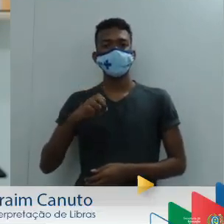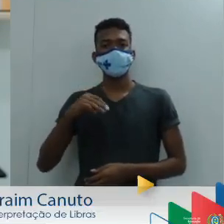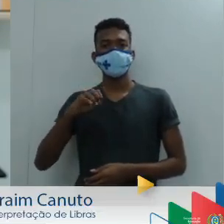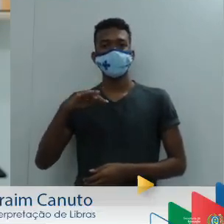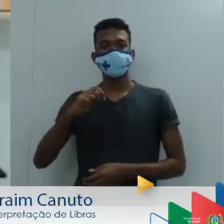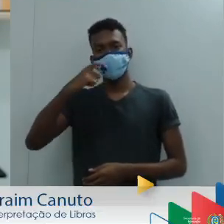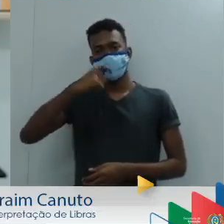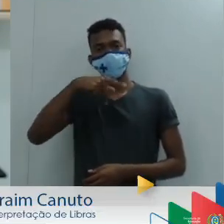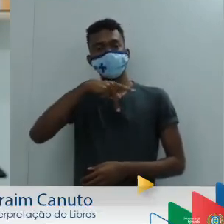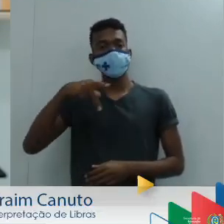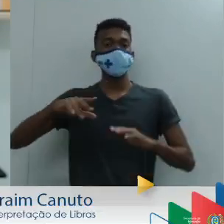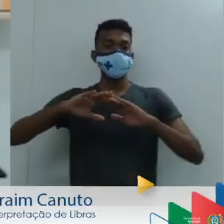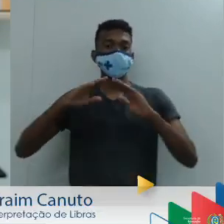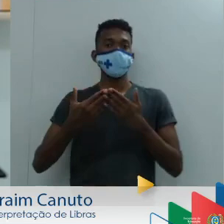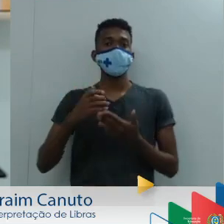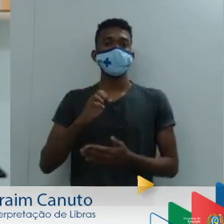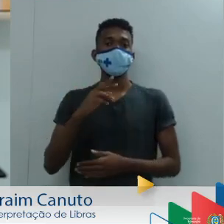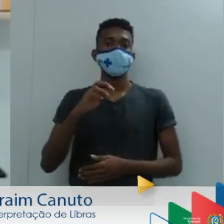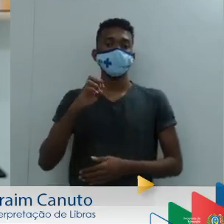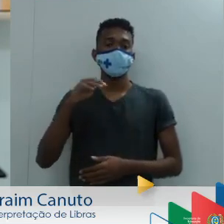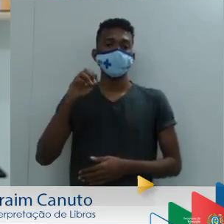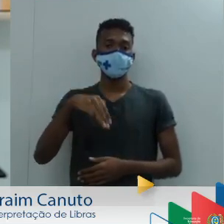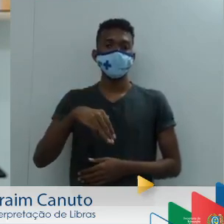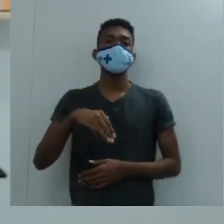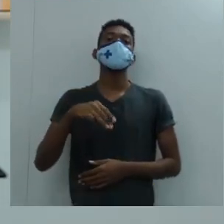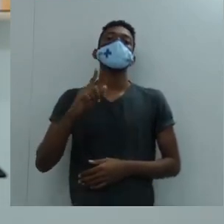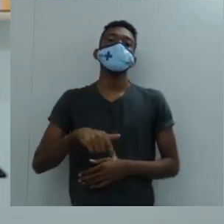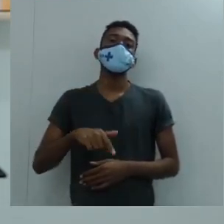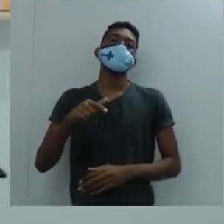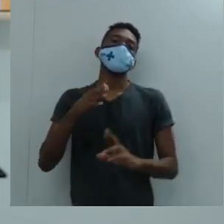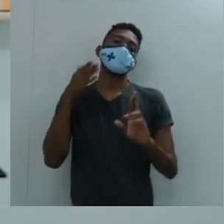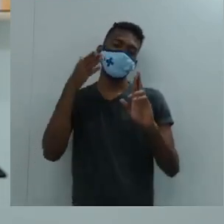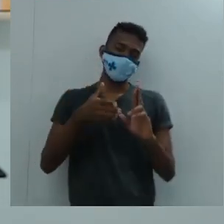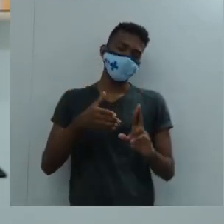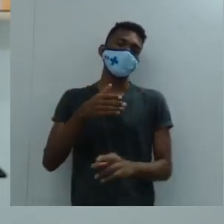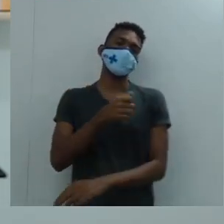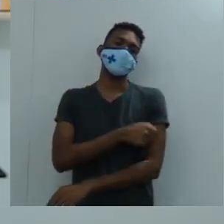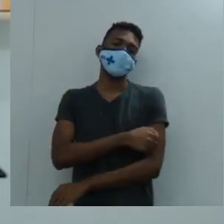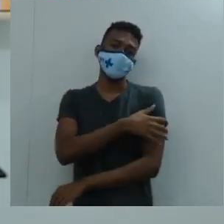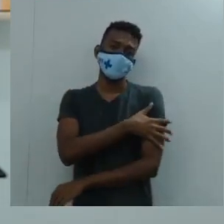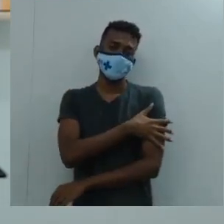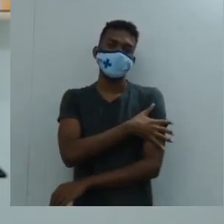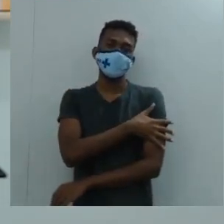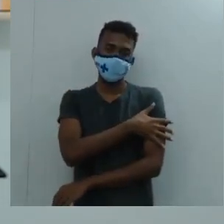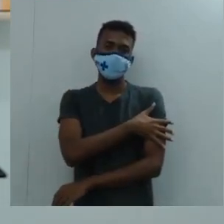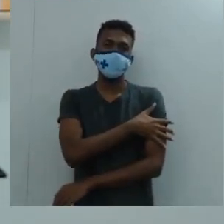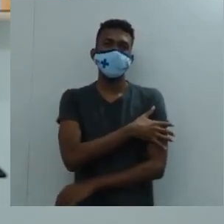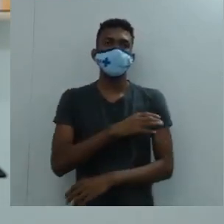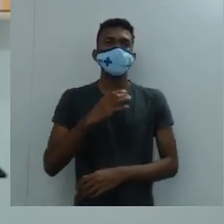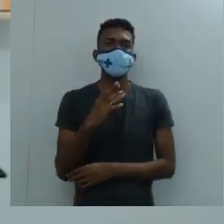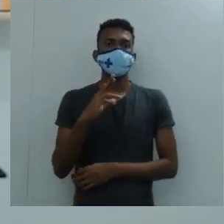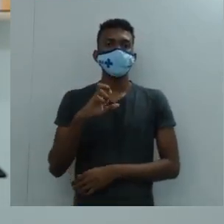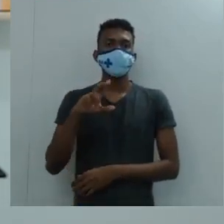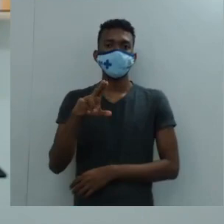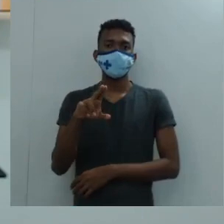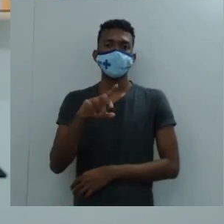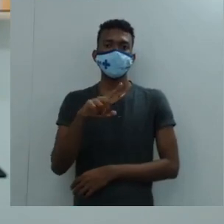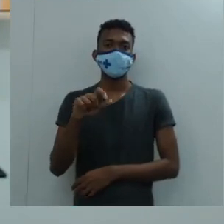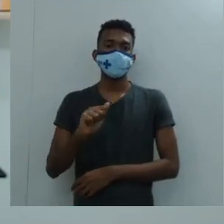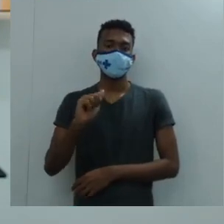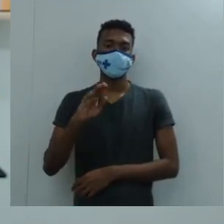Escola EREF, Escola de Referência de Ensino Fundamental, é isso, Creuza Barreto